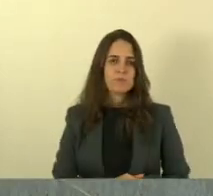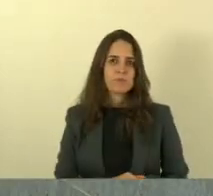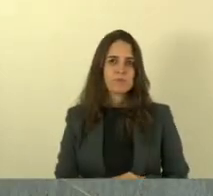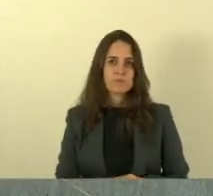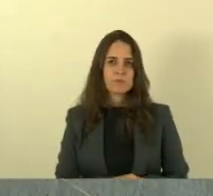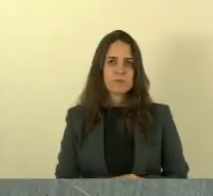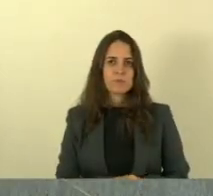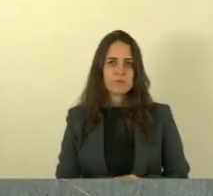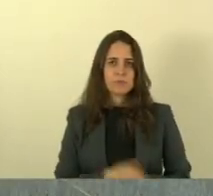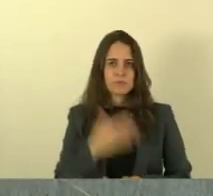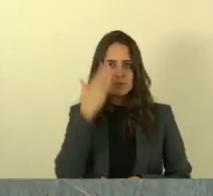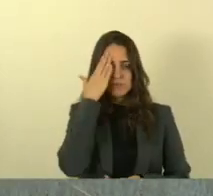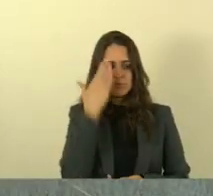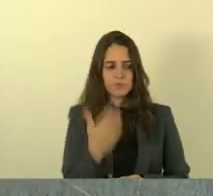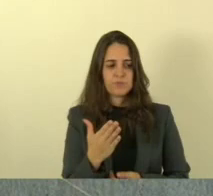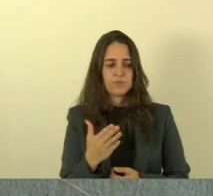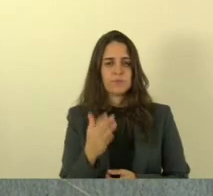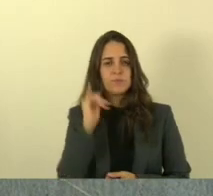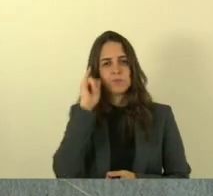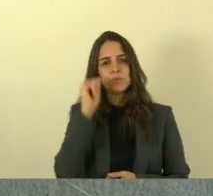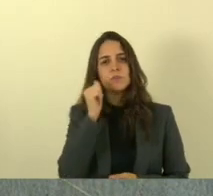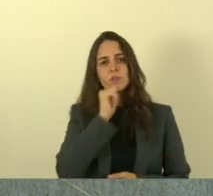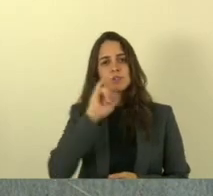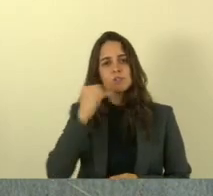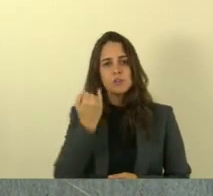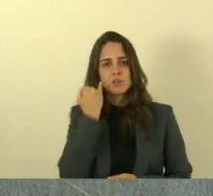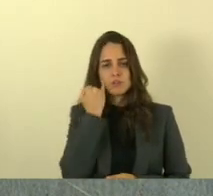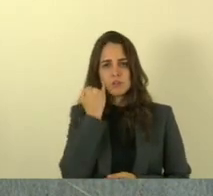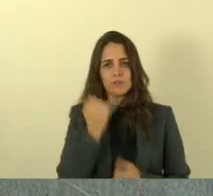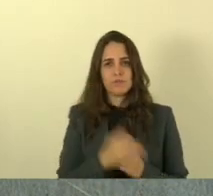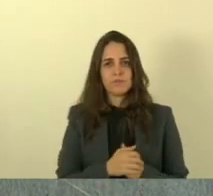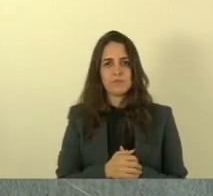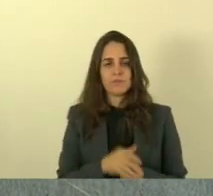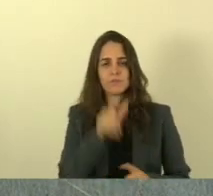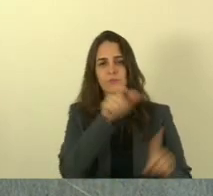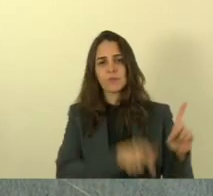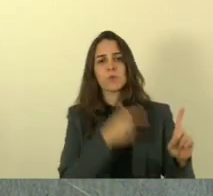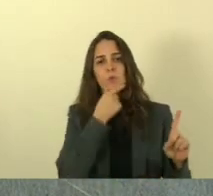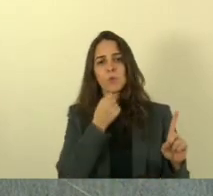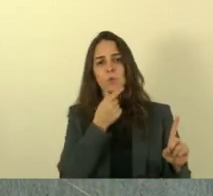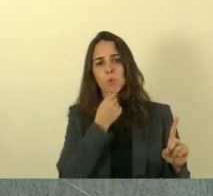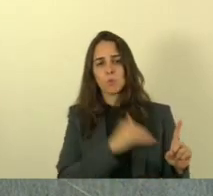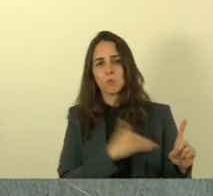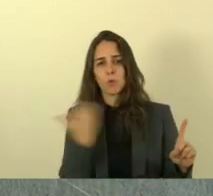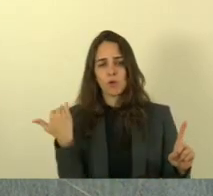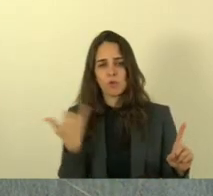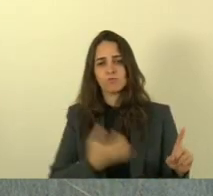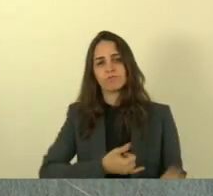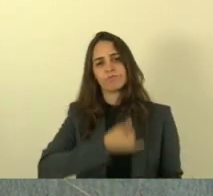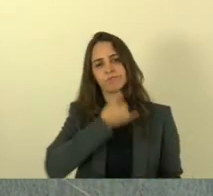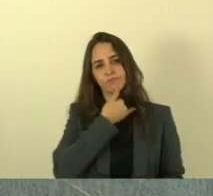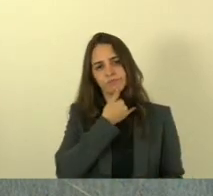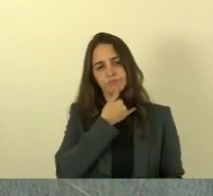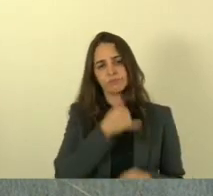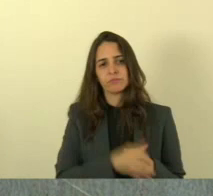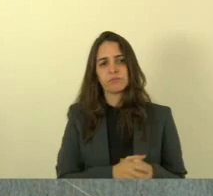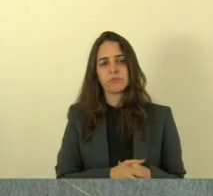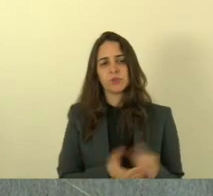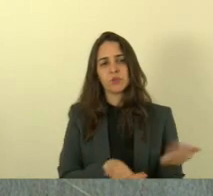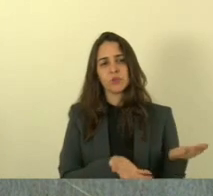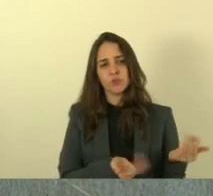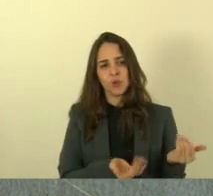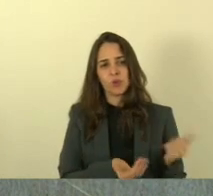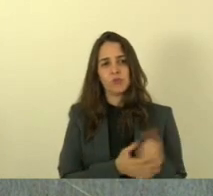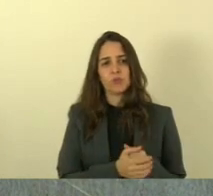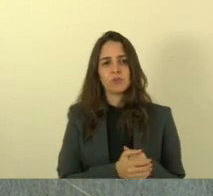obrigado deputada janete sá realmente a morte daquele músico o fato lamentável o músico jovem